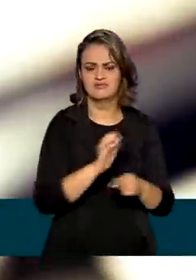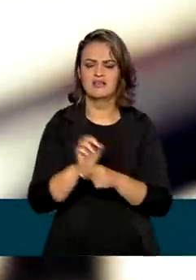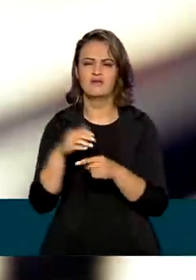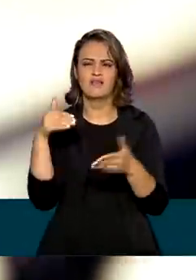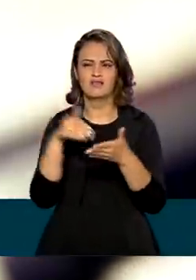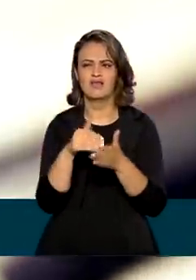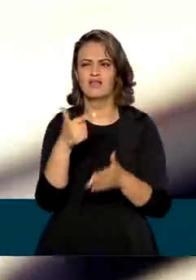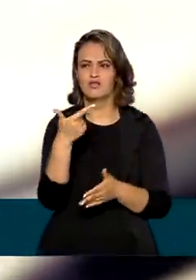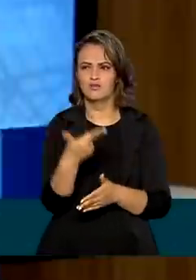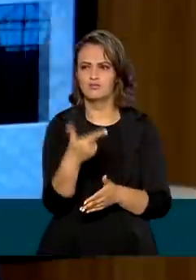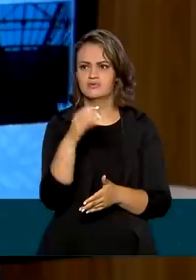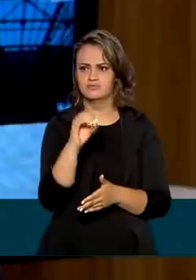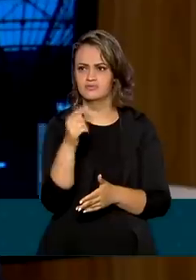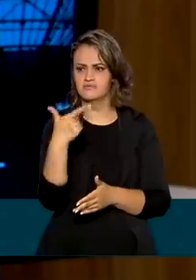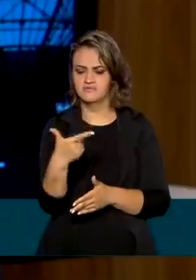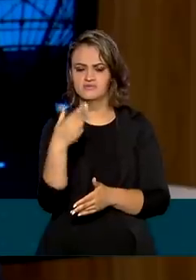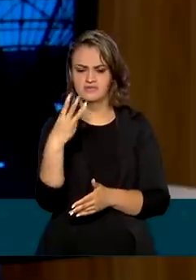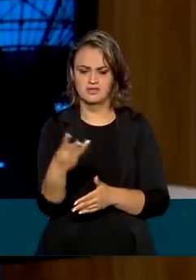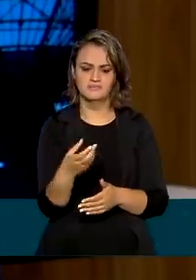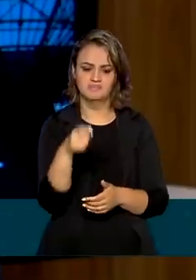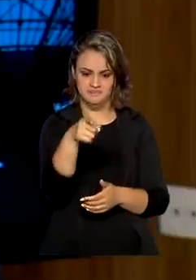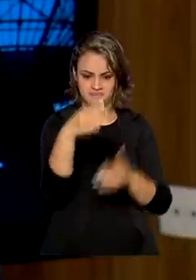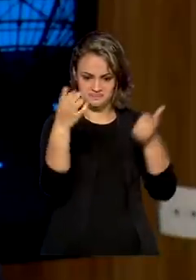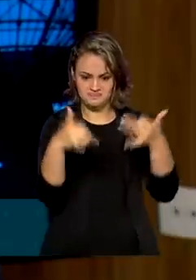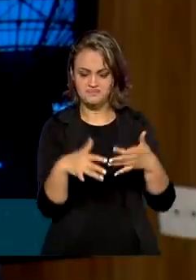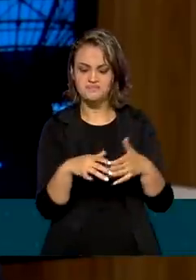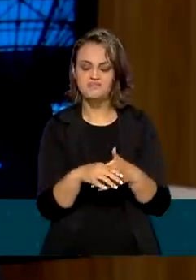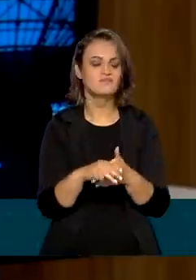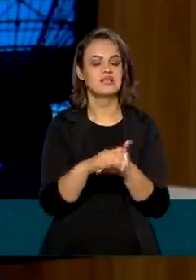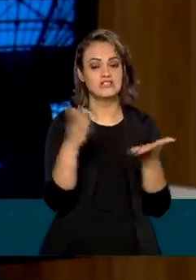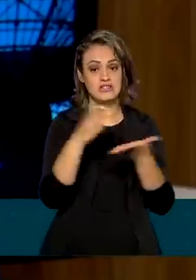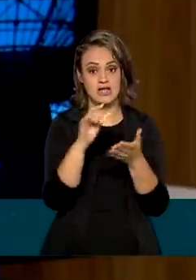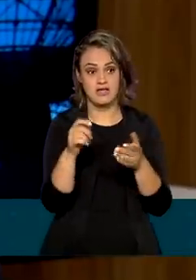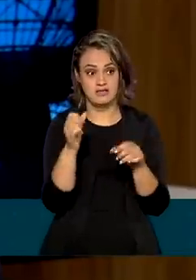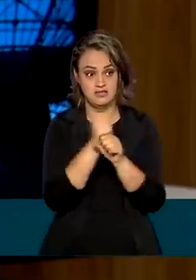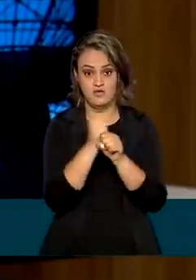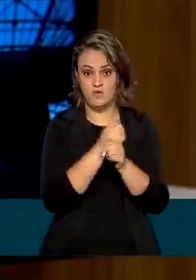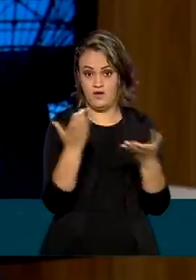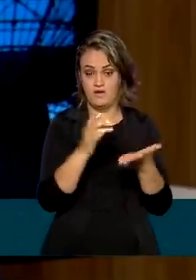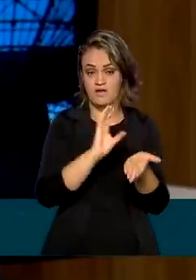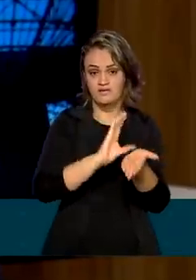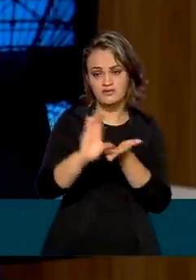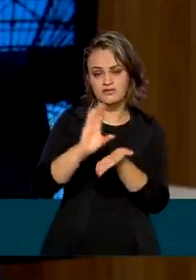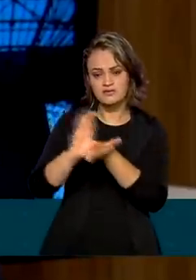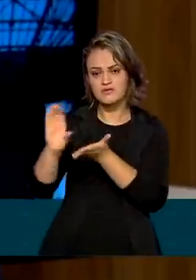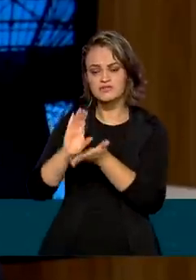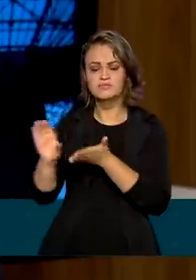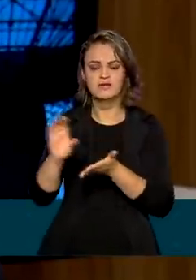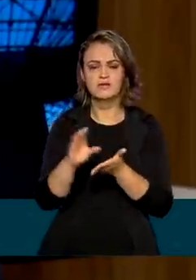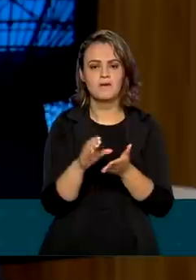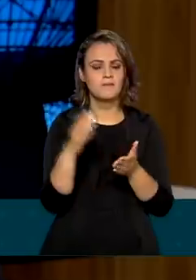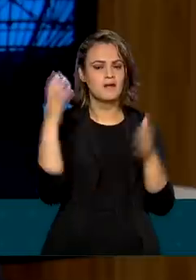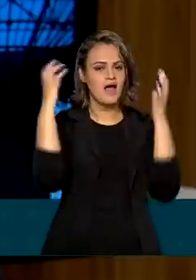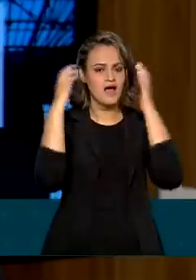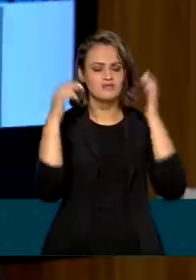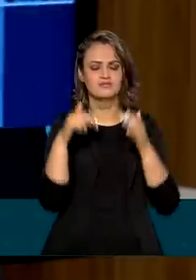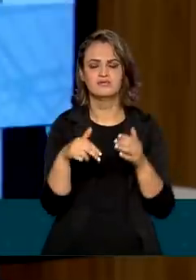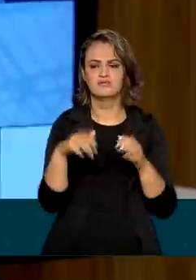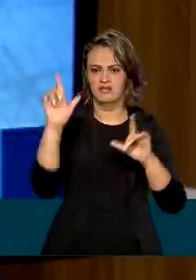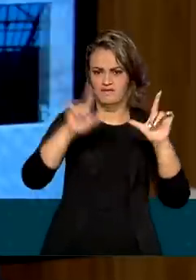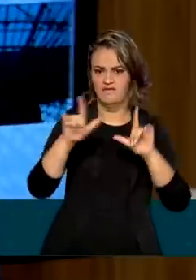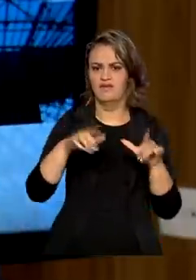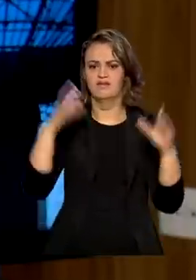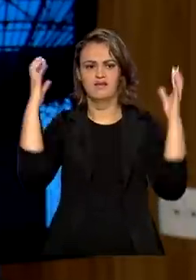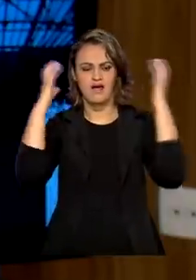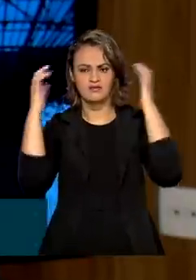2023. A gente fez uns investimentos esse ano colocando a rádio na TV, o Rádio Nacional